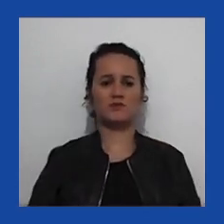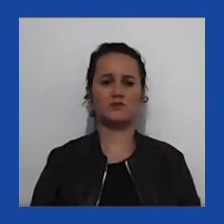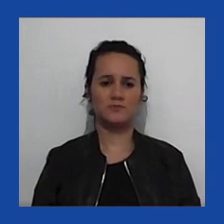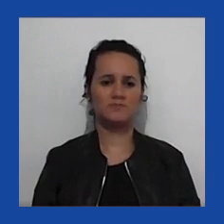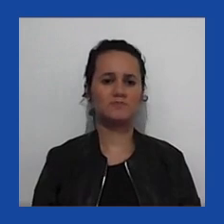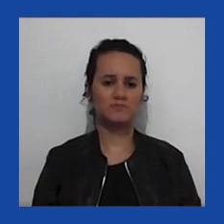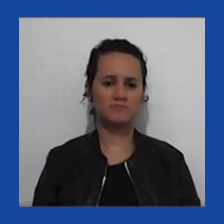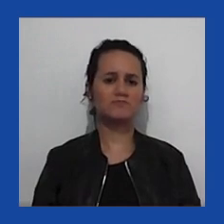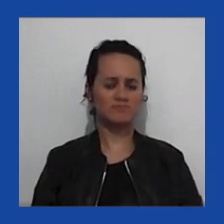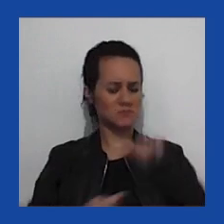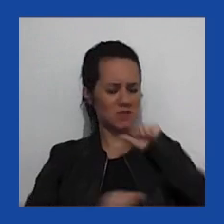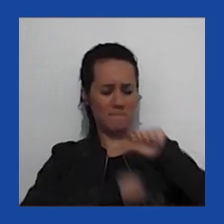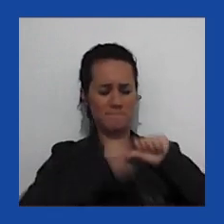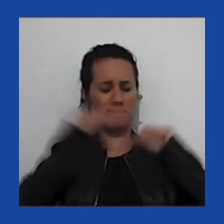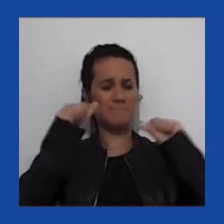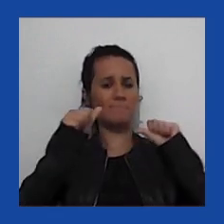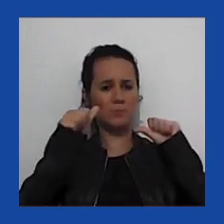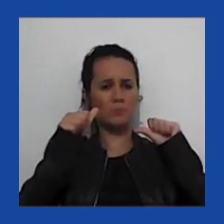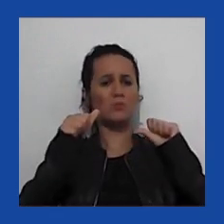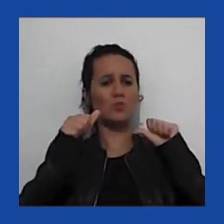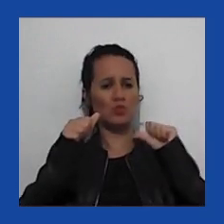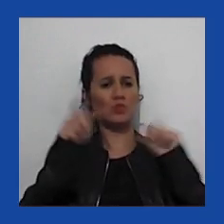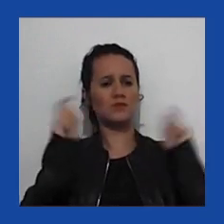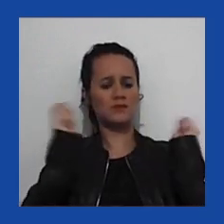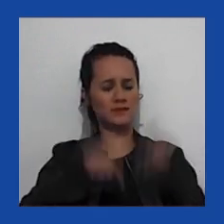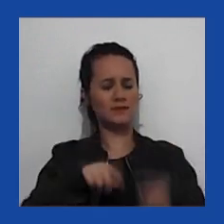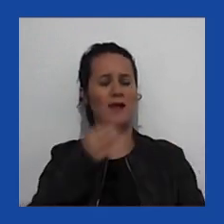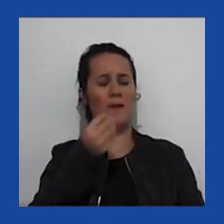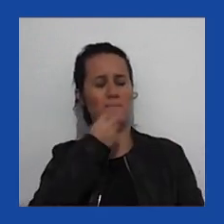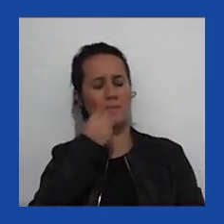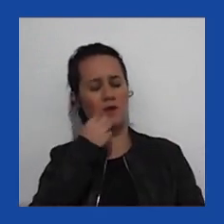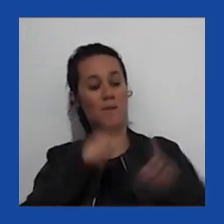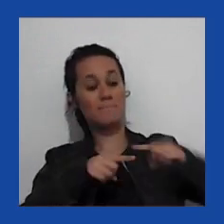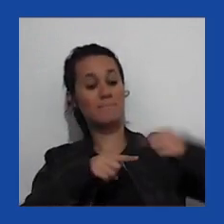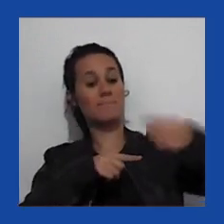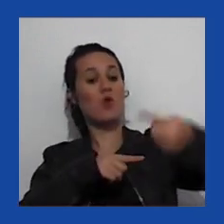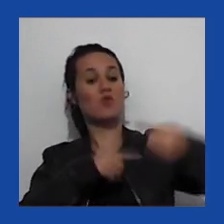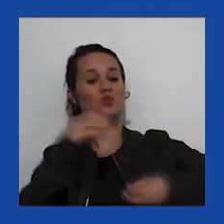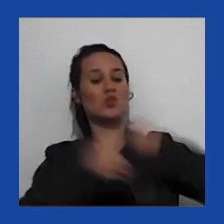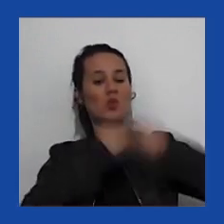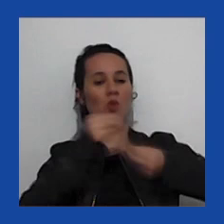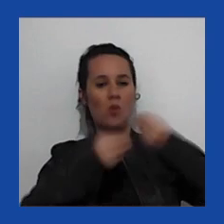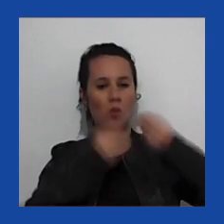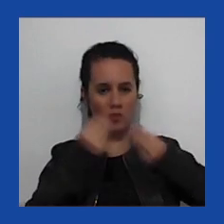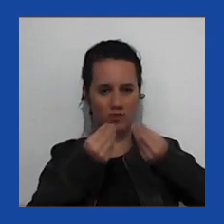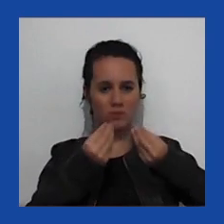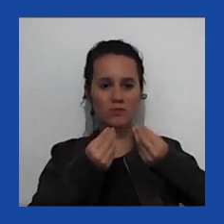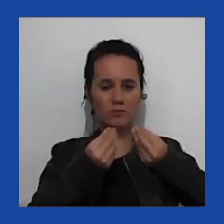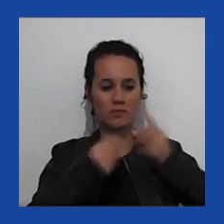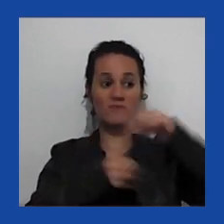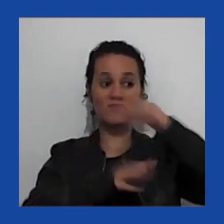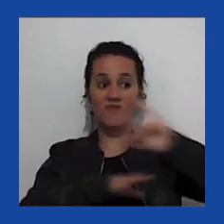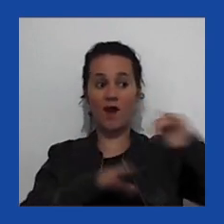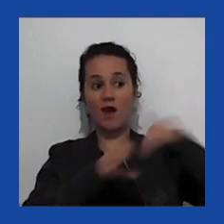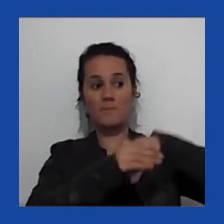Muda as condições, as oportunidades para os próximos políticos.